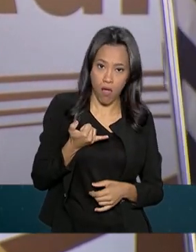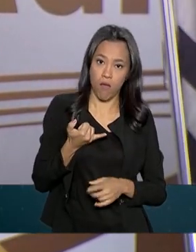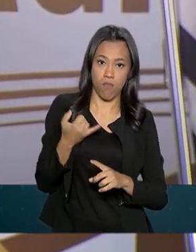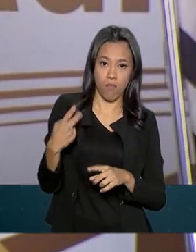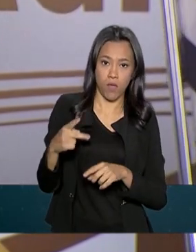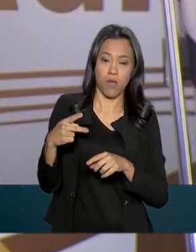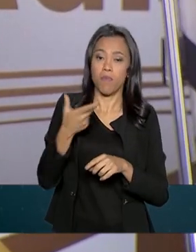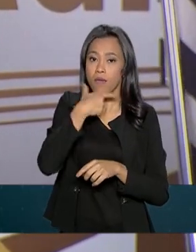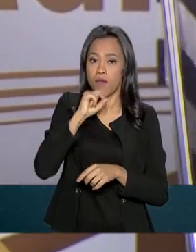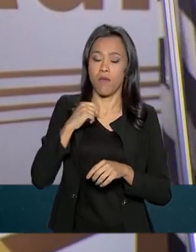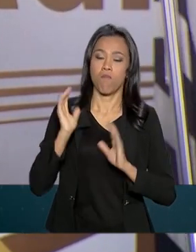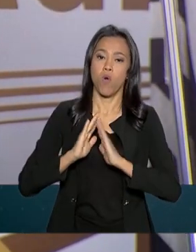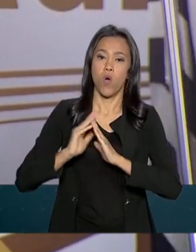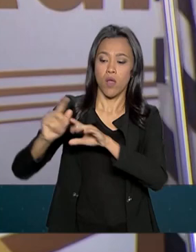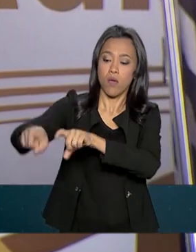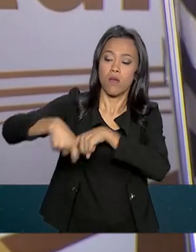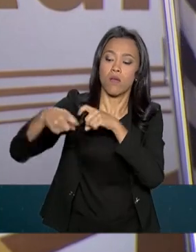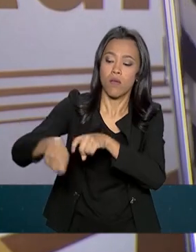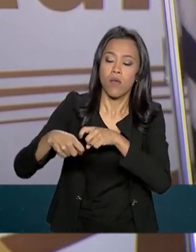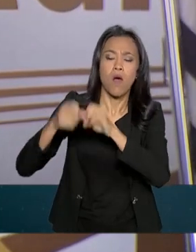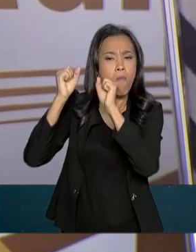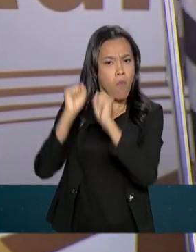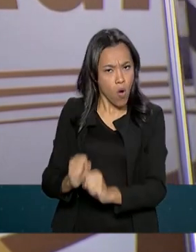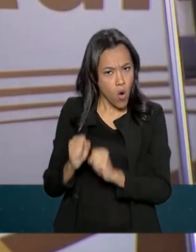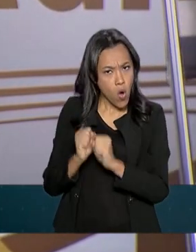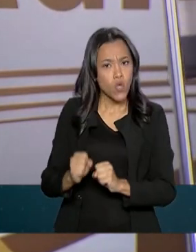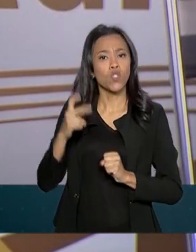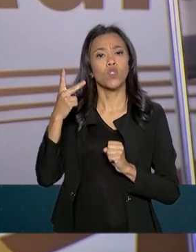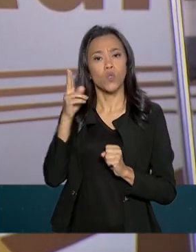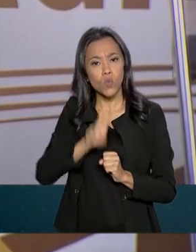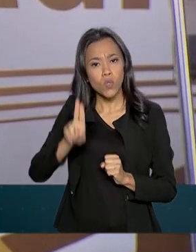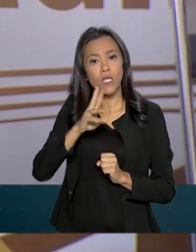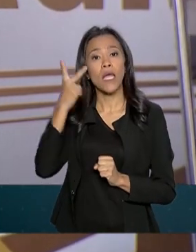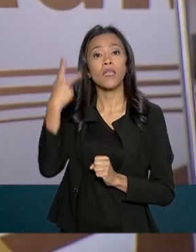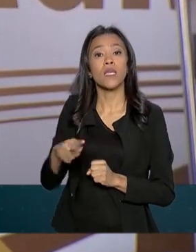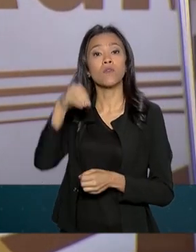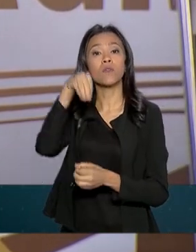seja utilizada em todo o perímetro da sua propriedade.